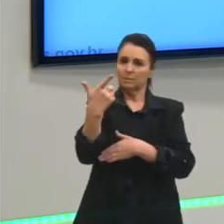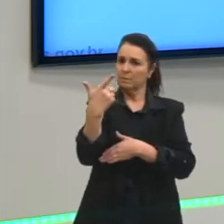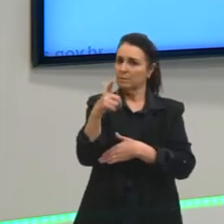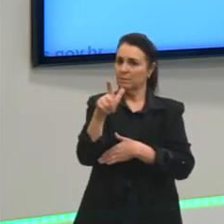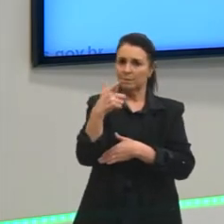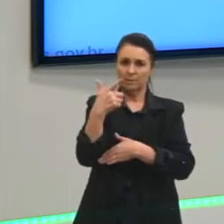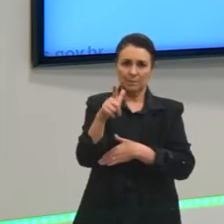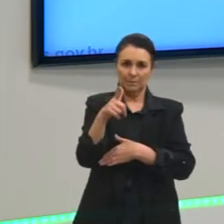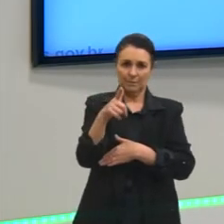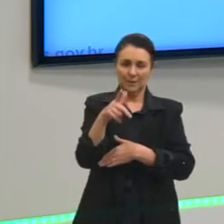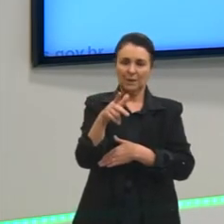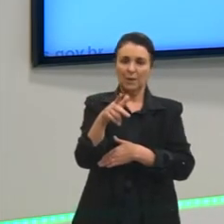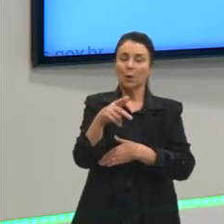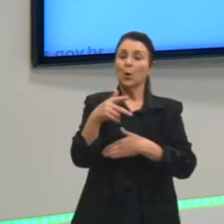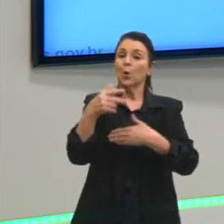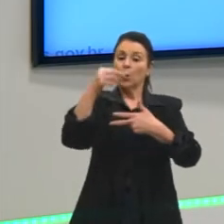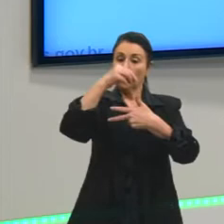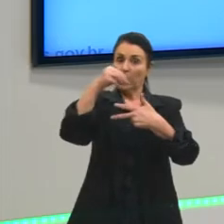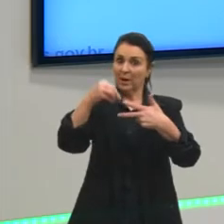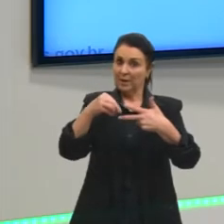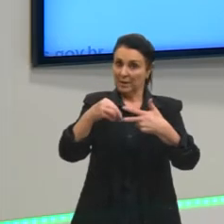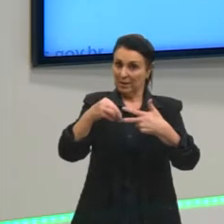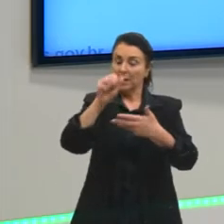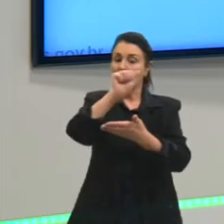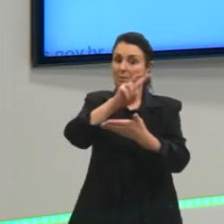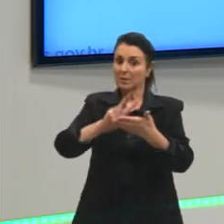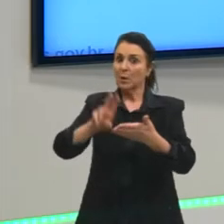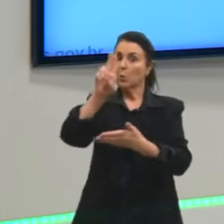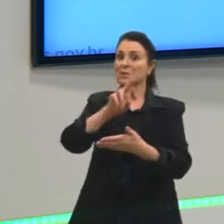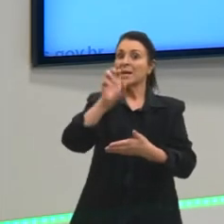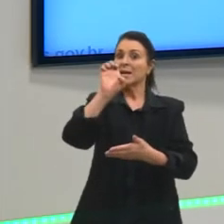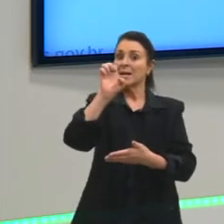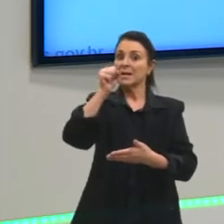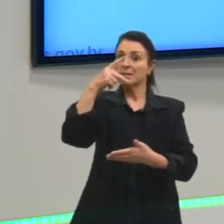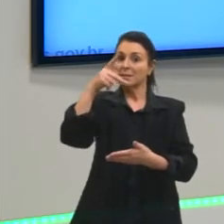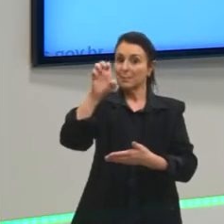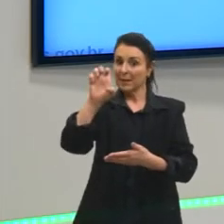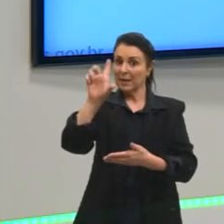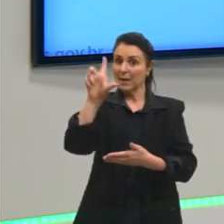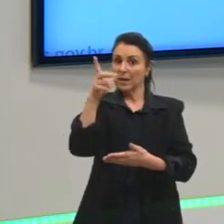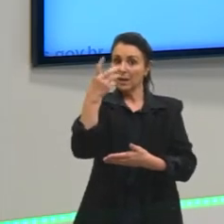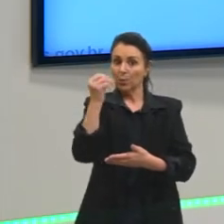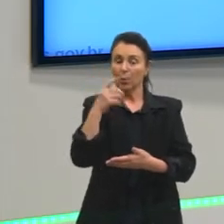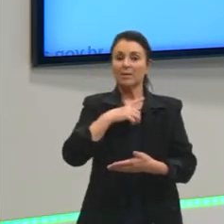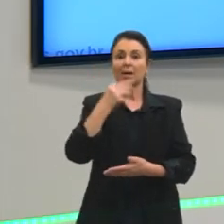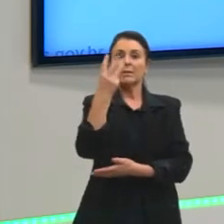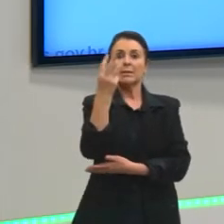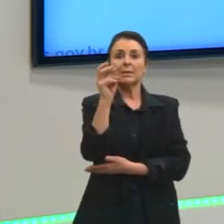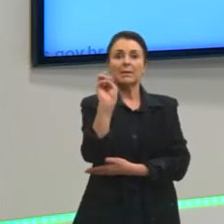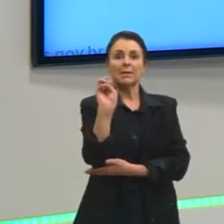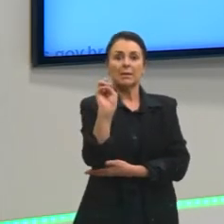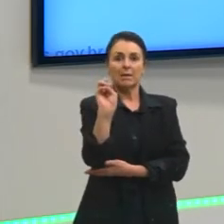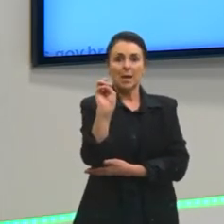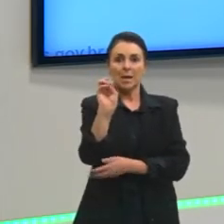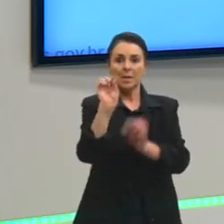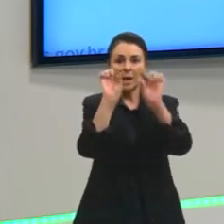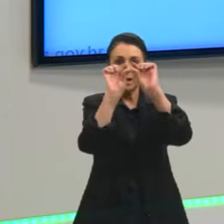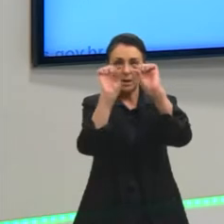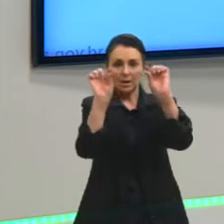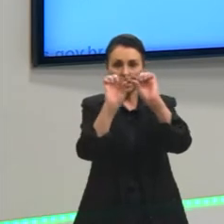E aí vocês podem ver que ele tem 30 linhas, está vendo? 30 linhas, e não há um espaço para o título.